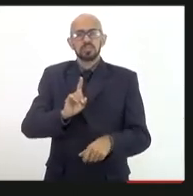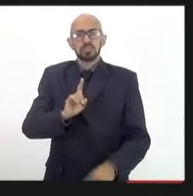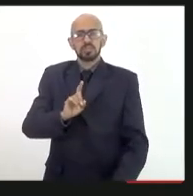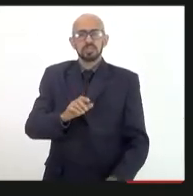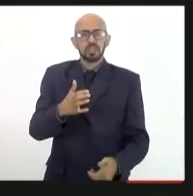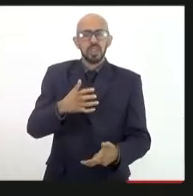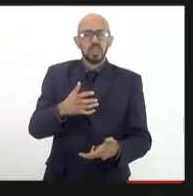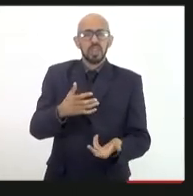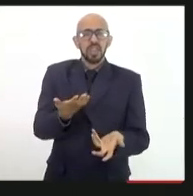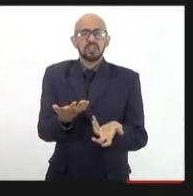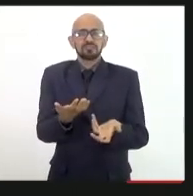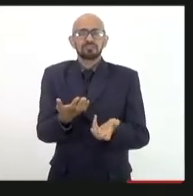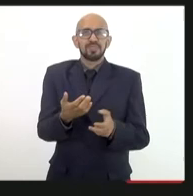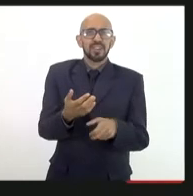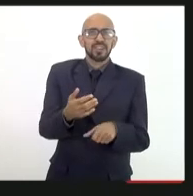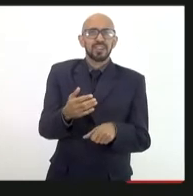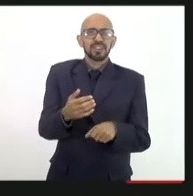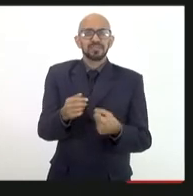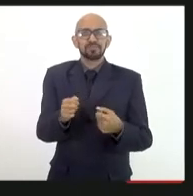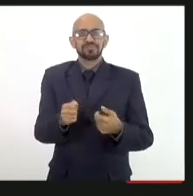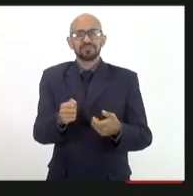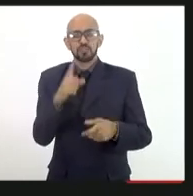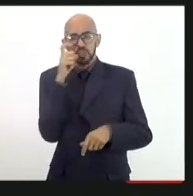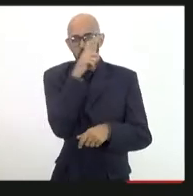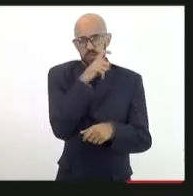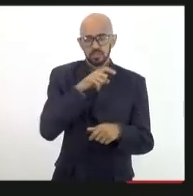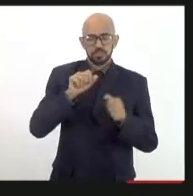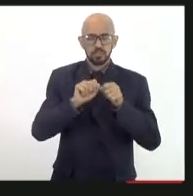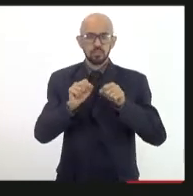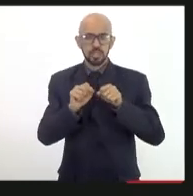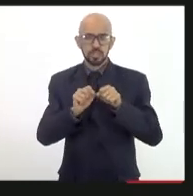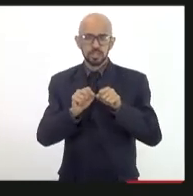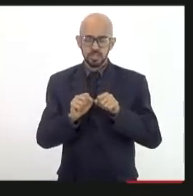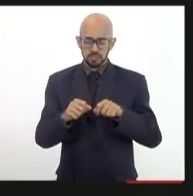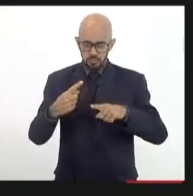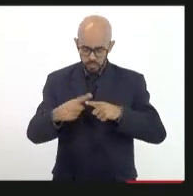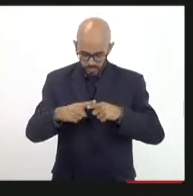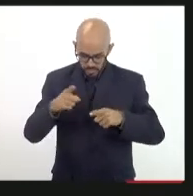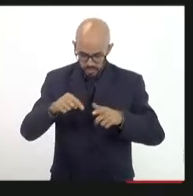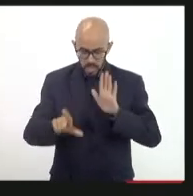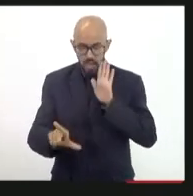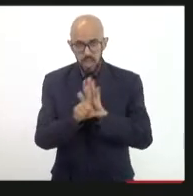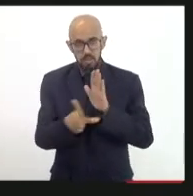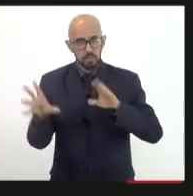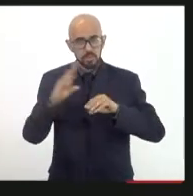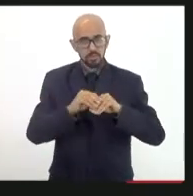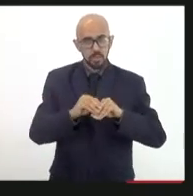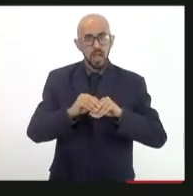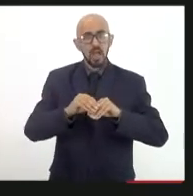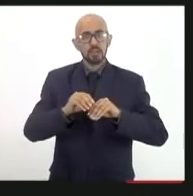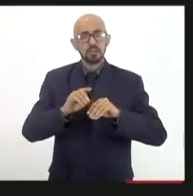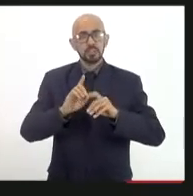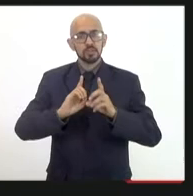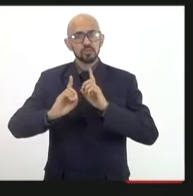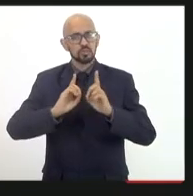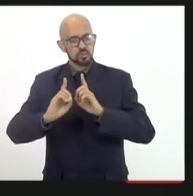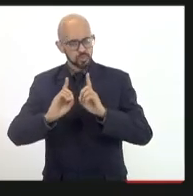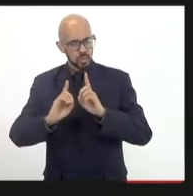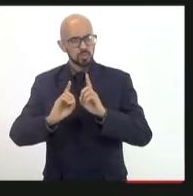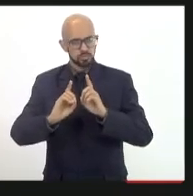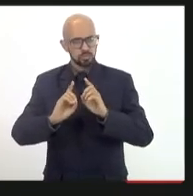essa lei complementar, efetivamente, vai ser um instrumento de execução perene dessa lei. Tanto que, acho que